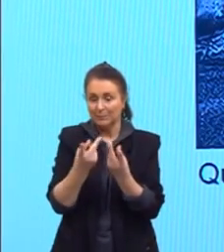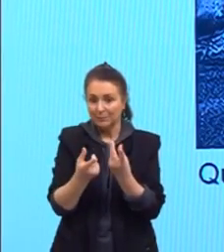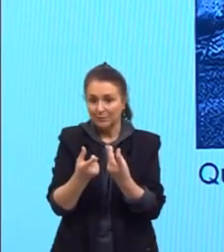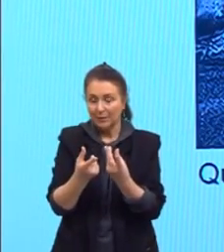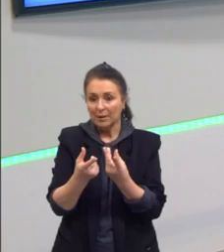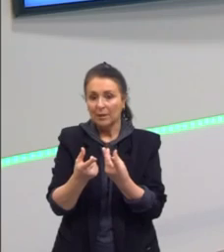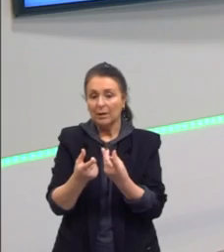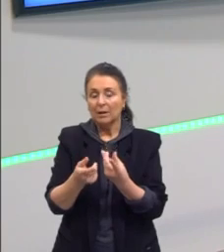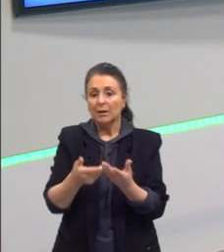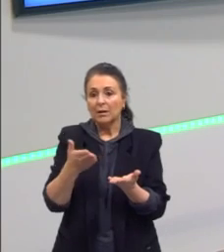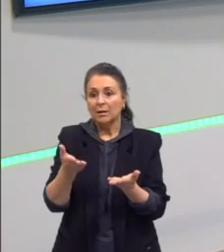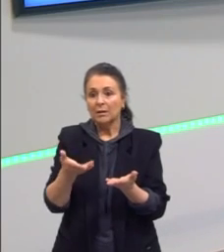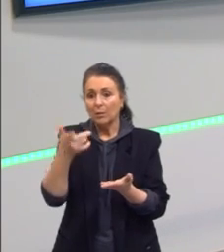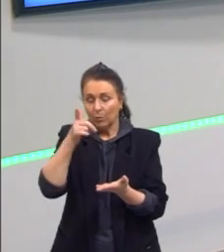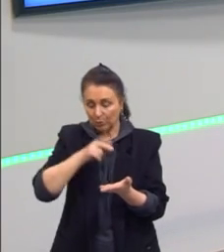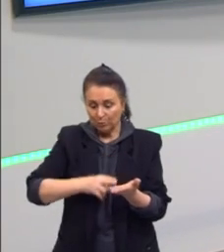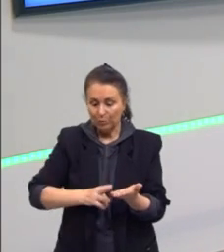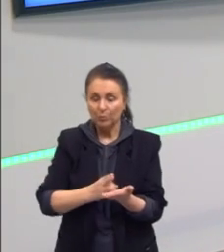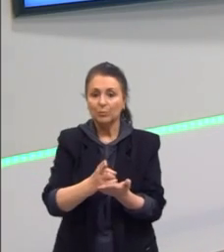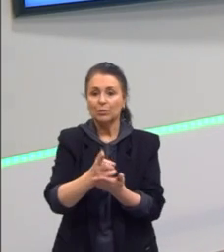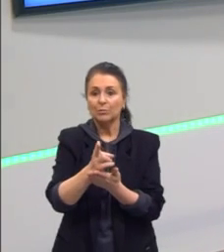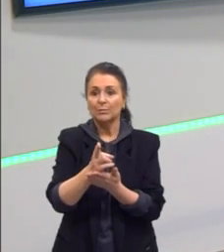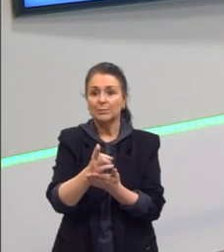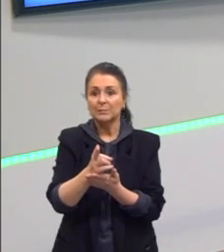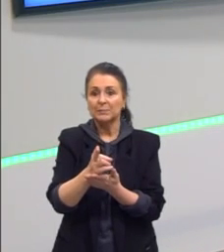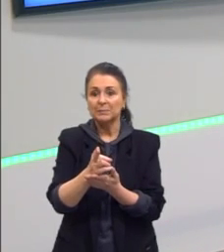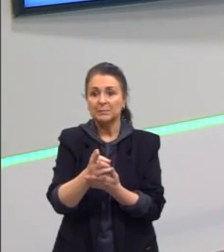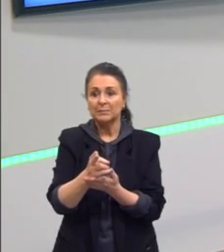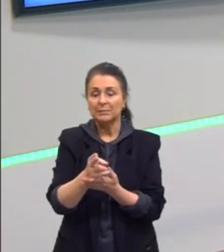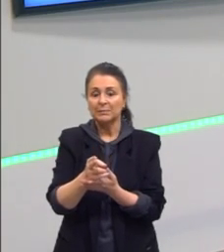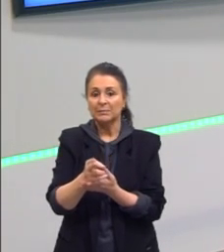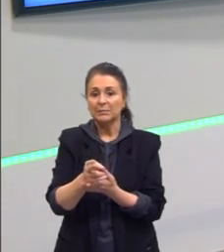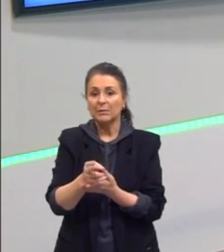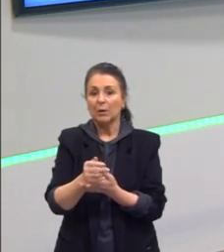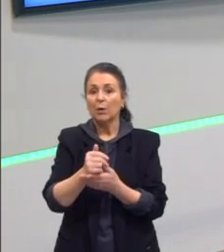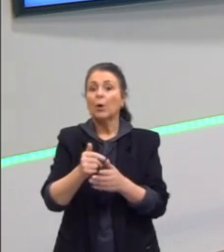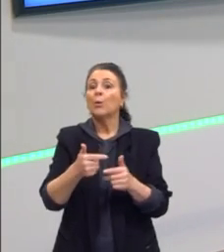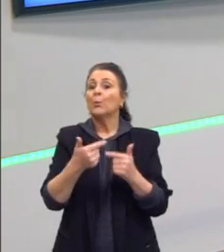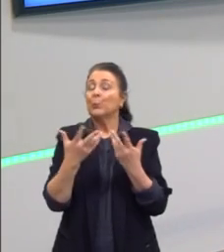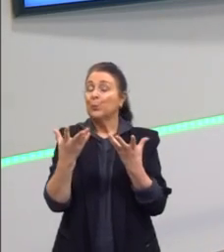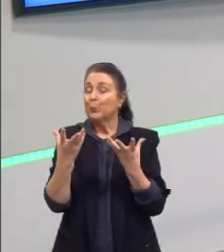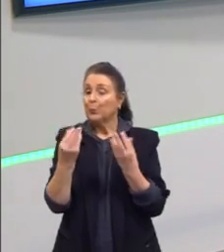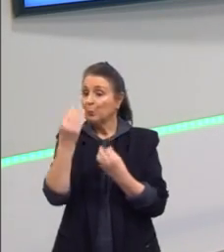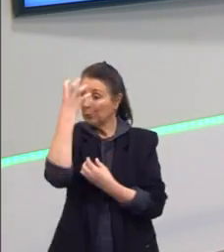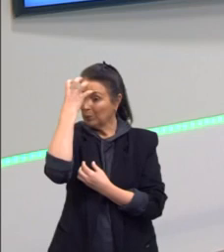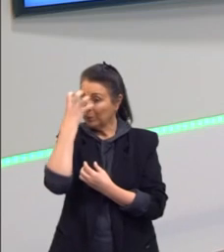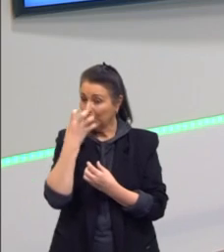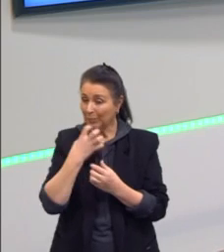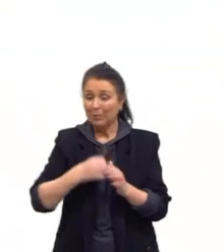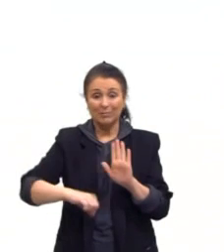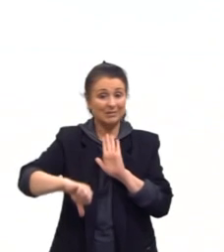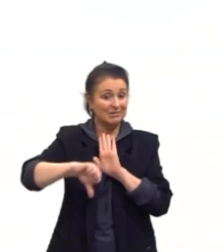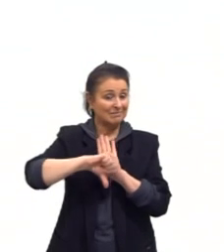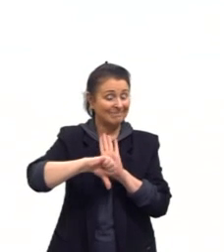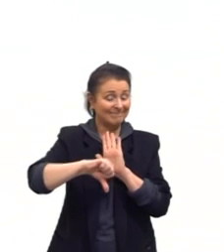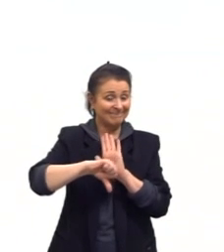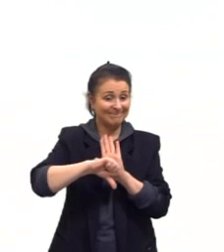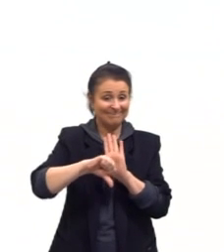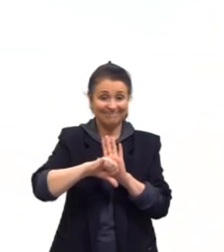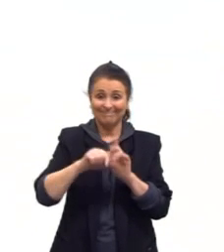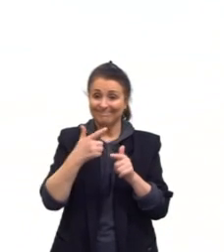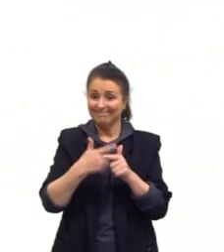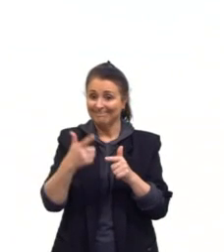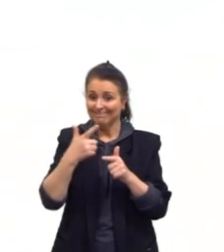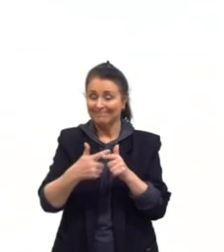Vamos passar, então, mais um slidezinho. Olha lá, Grande depressão, né? Então, foi essa ruptura da